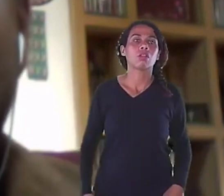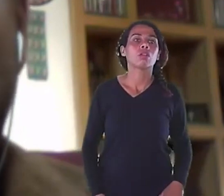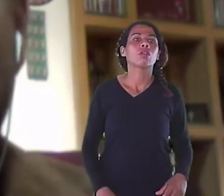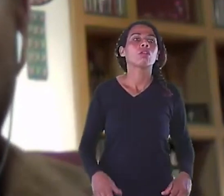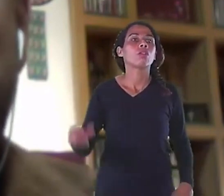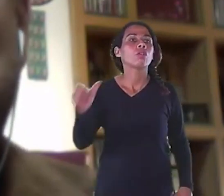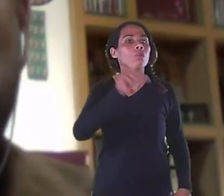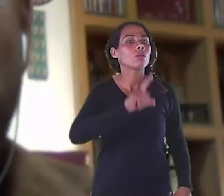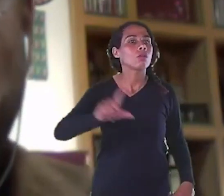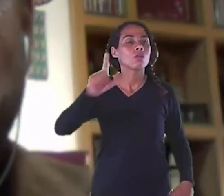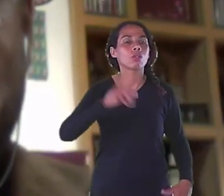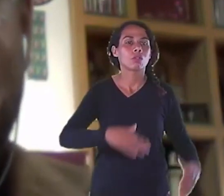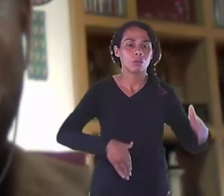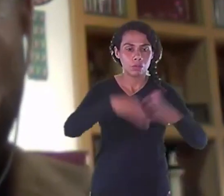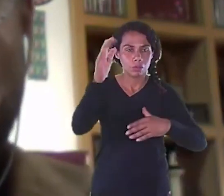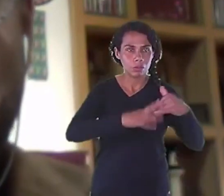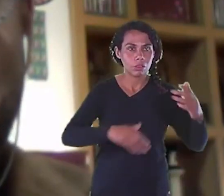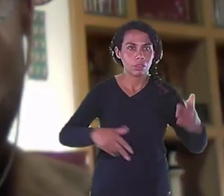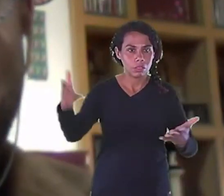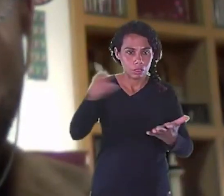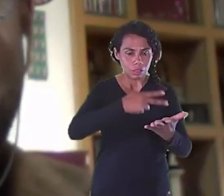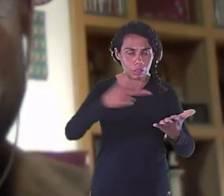Sólido do mundo Vem de embalagens